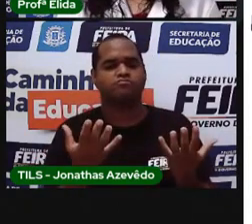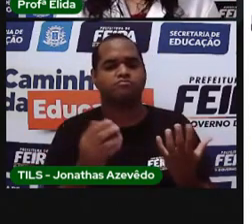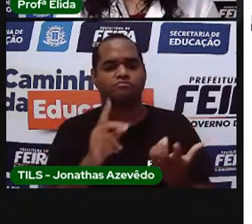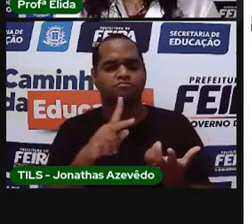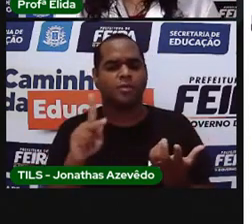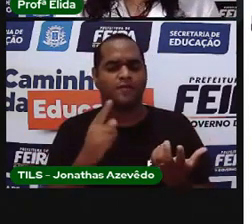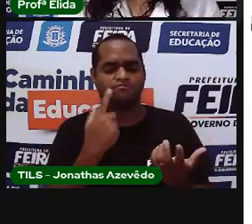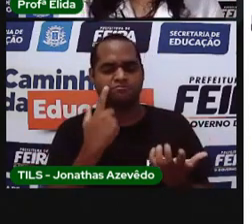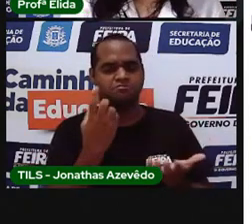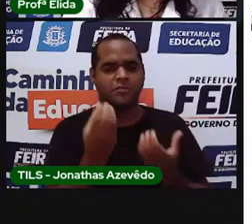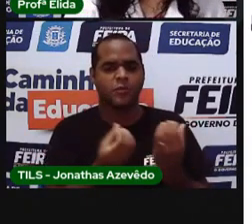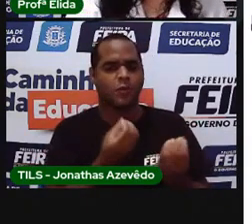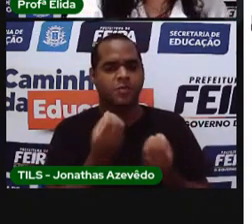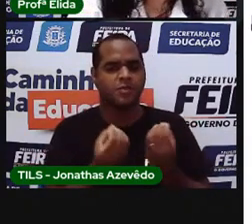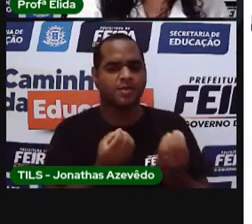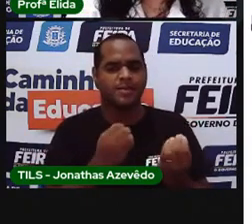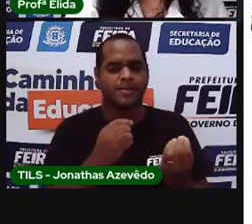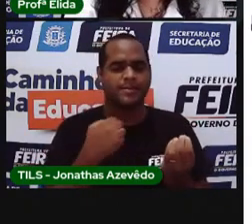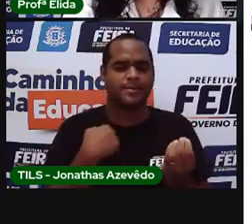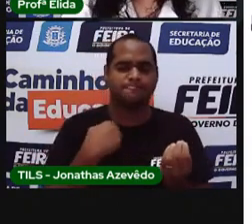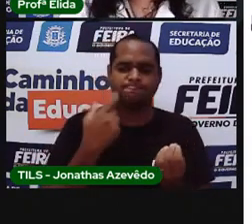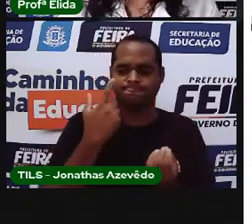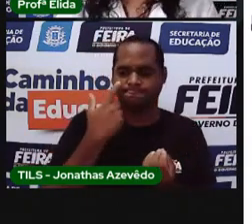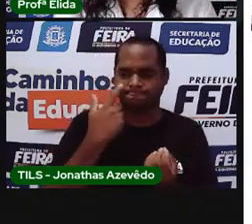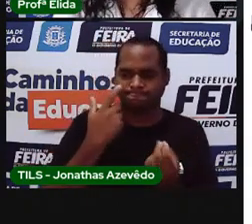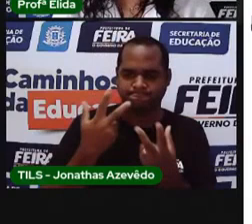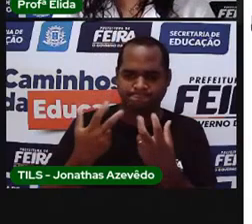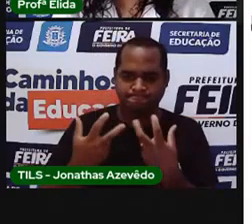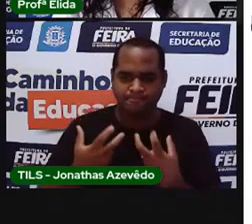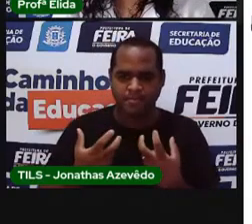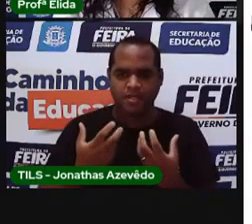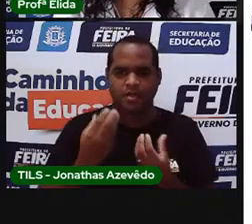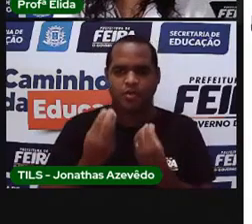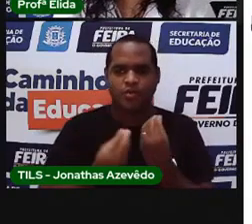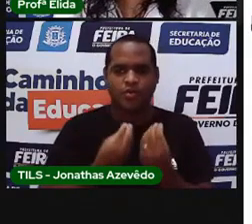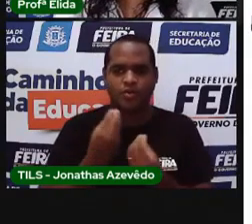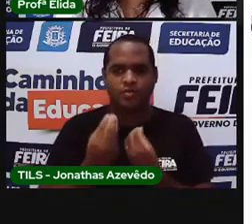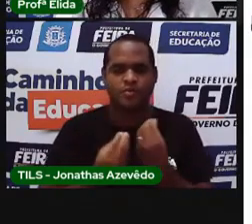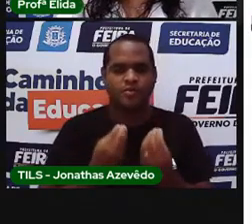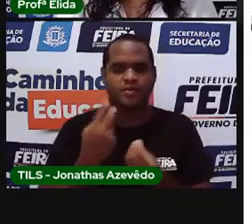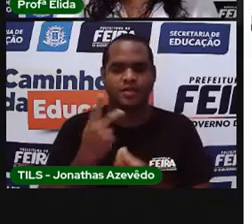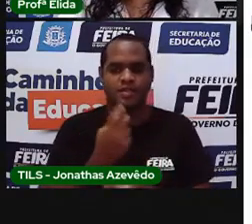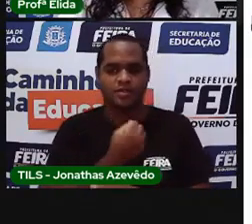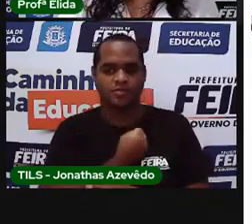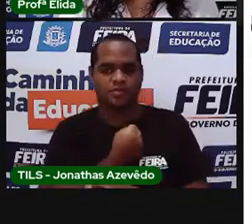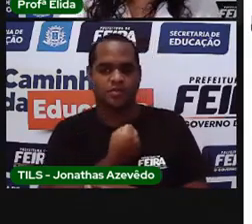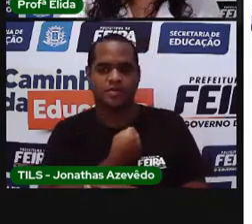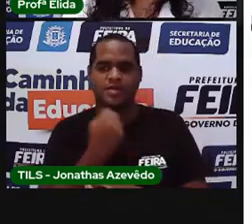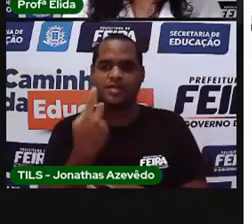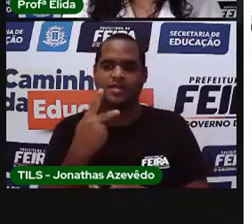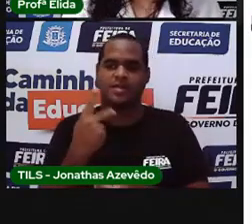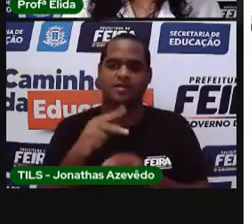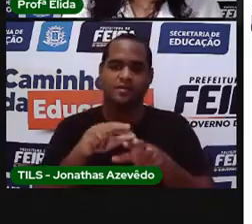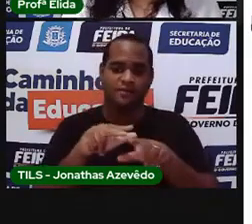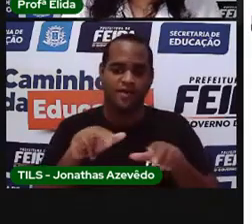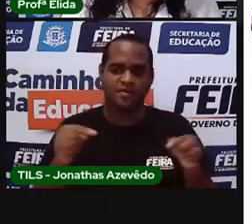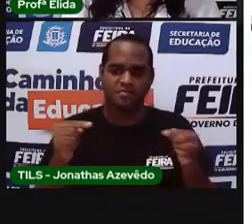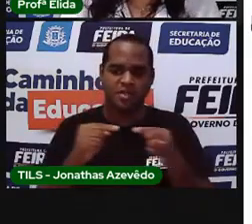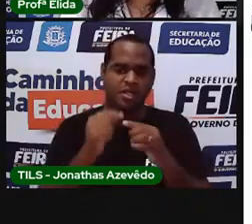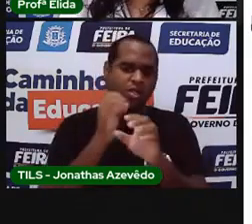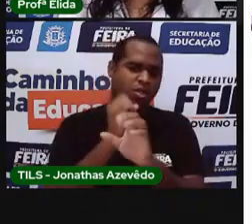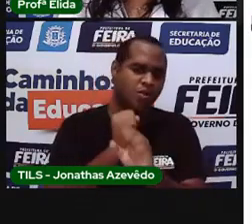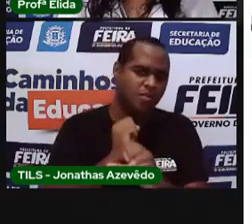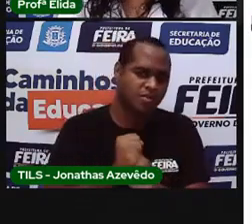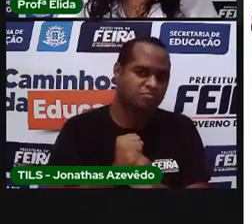que eu posso saber que o número cardinal é uma quantidade?